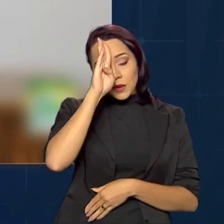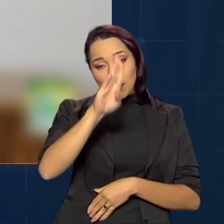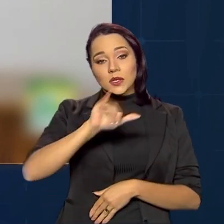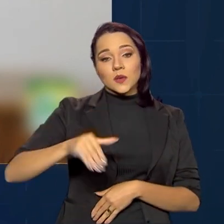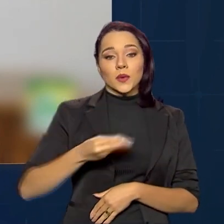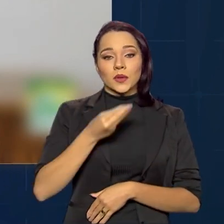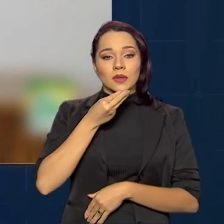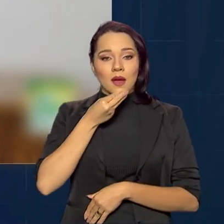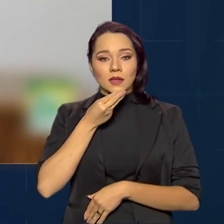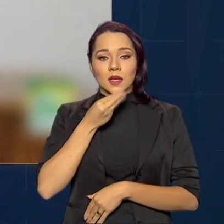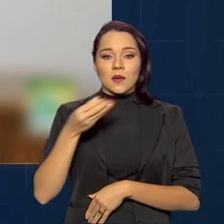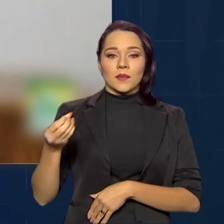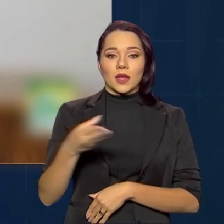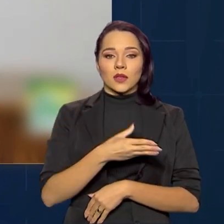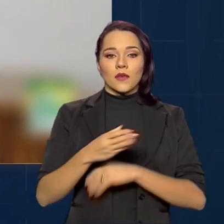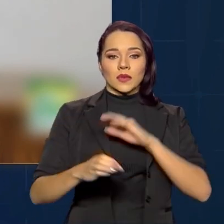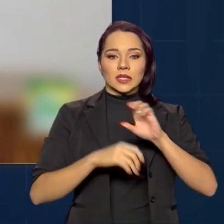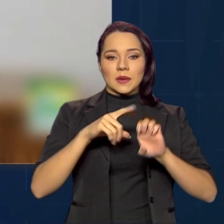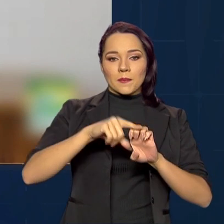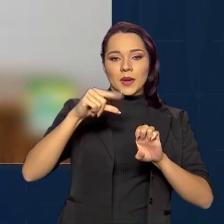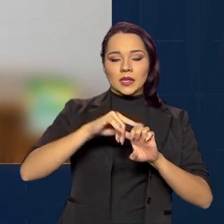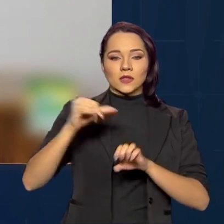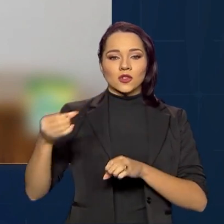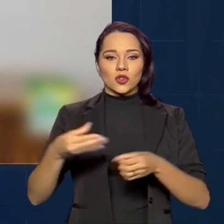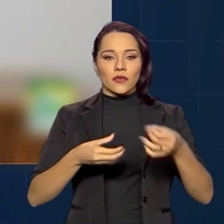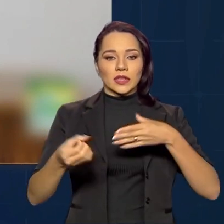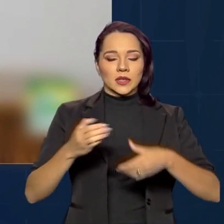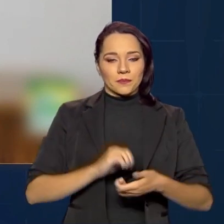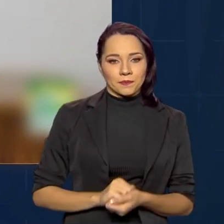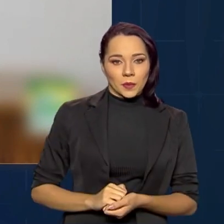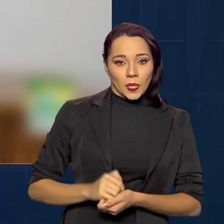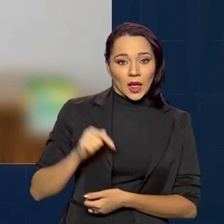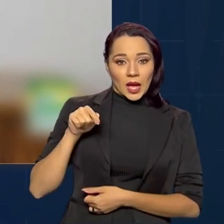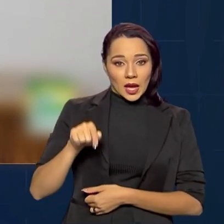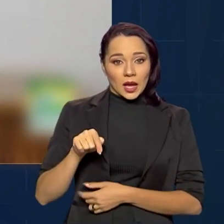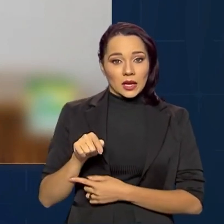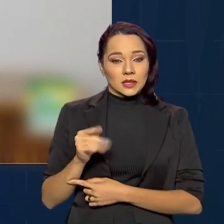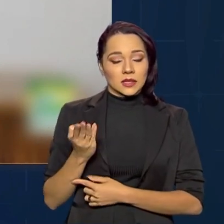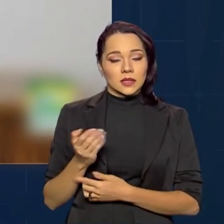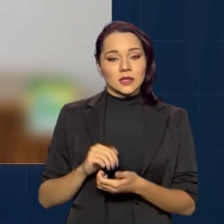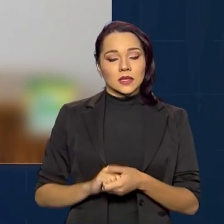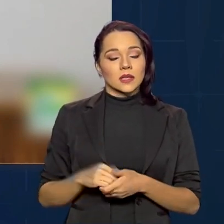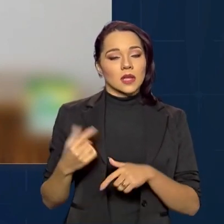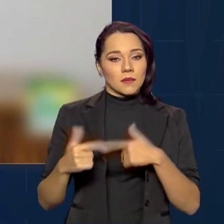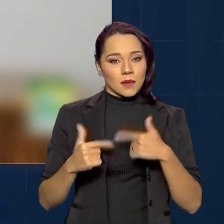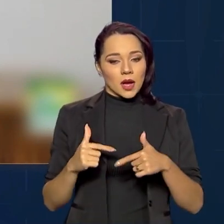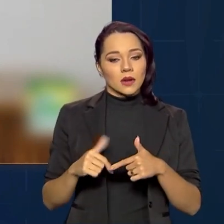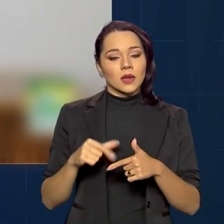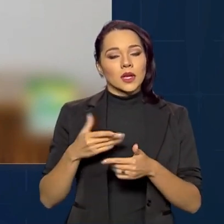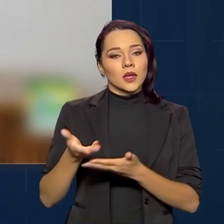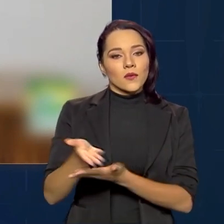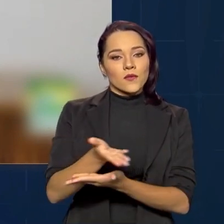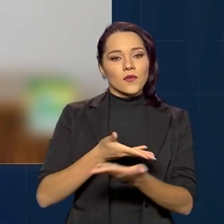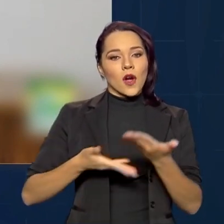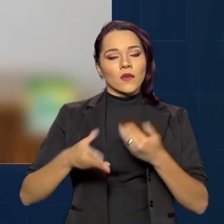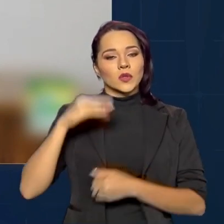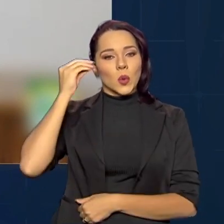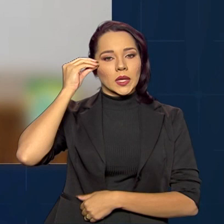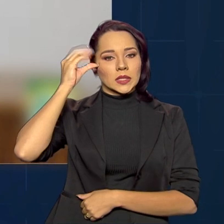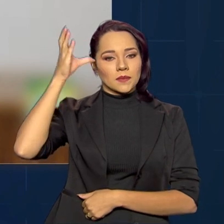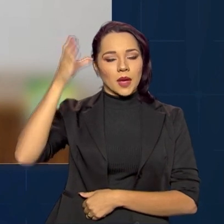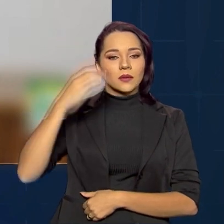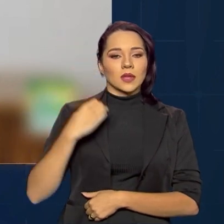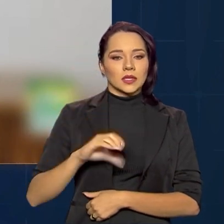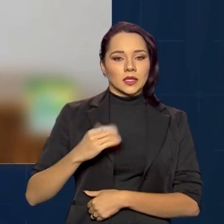oportunidades para novas startups. Essa margem de trabalho que envolve os conhecimentos